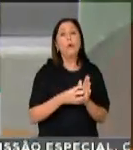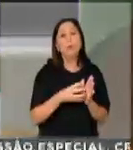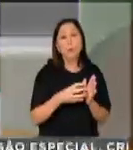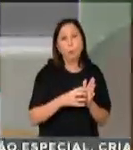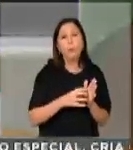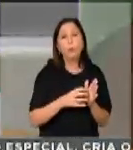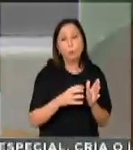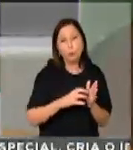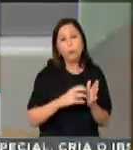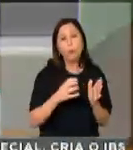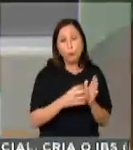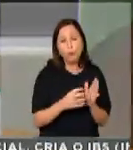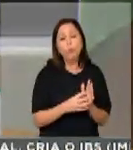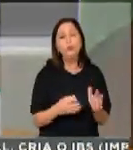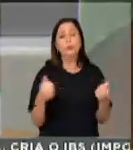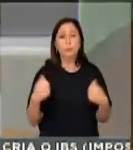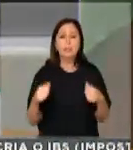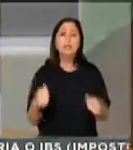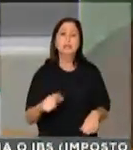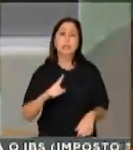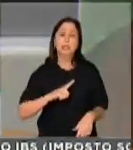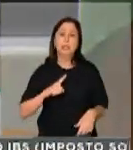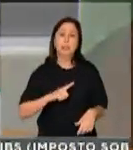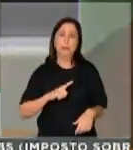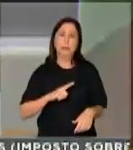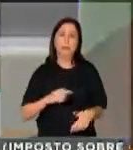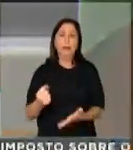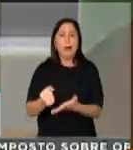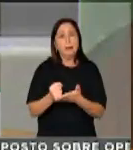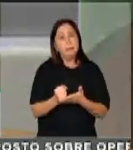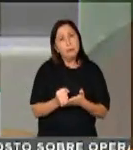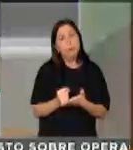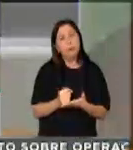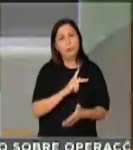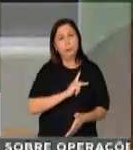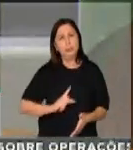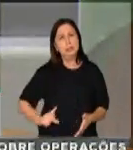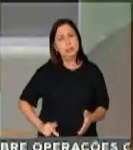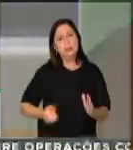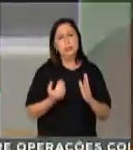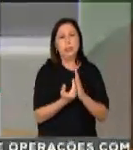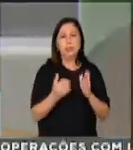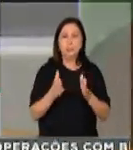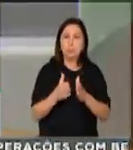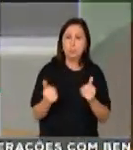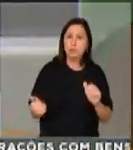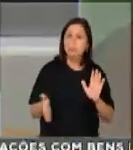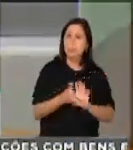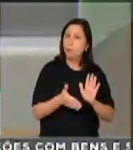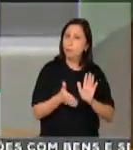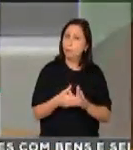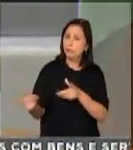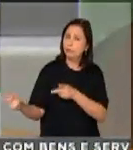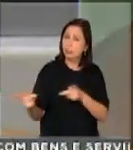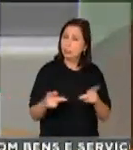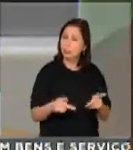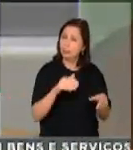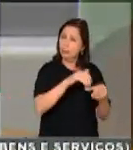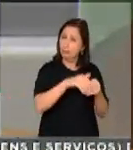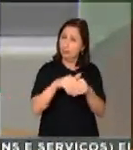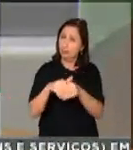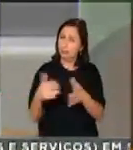Rodrigo Maia, tem apoio de todos os líderes para que a gente possa trazer essa proposta aqui